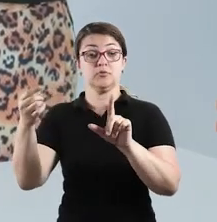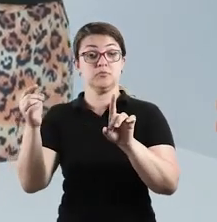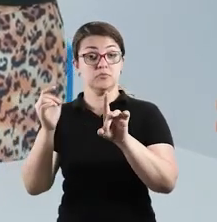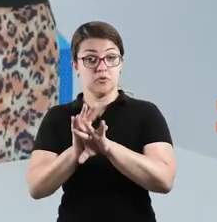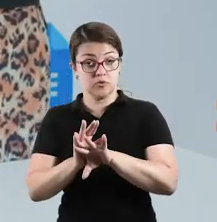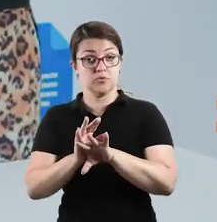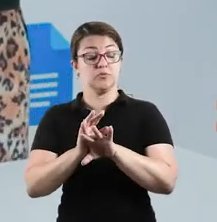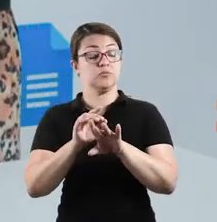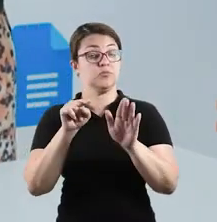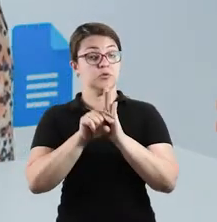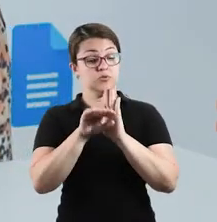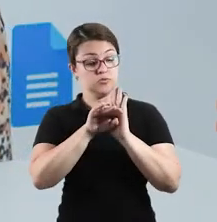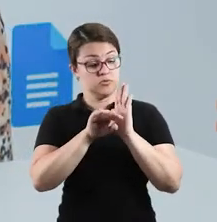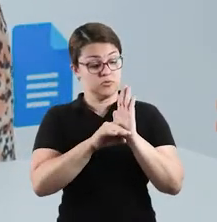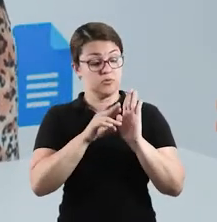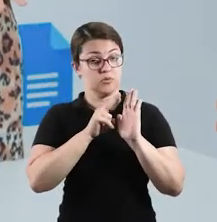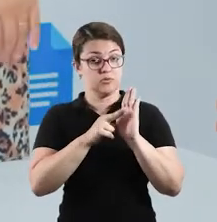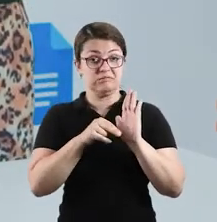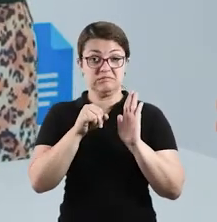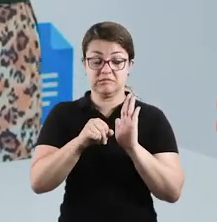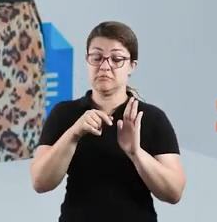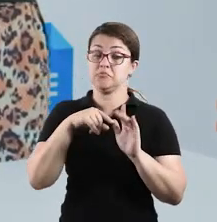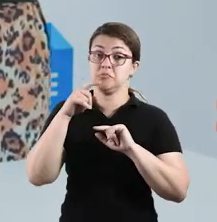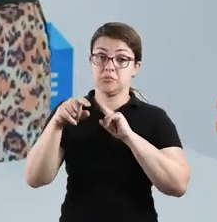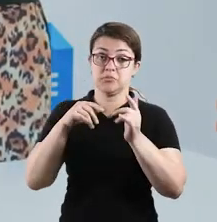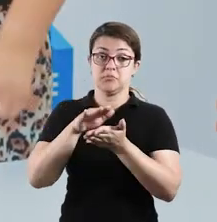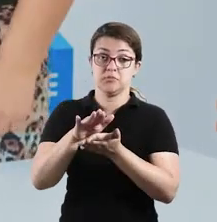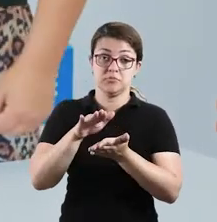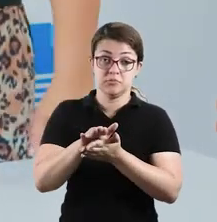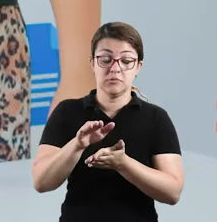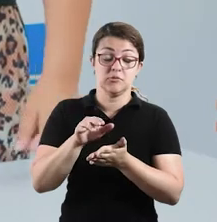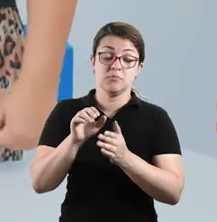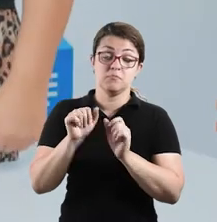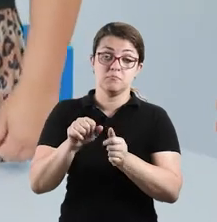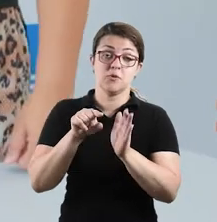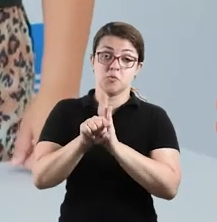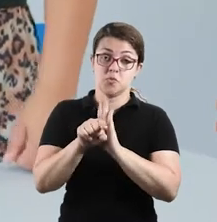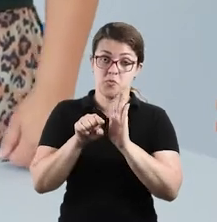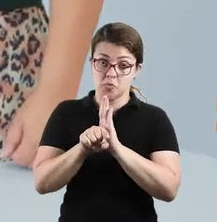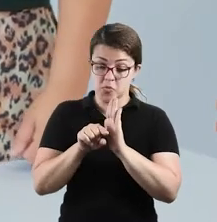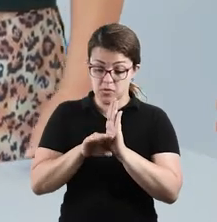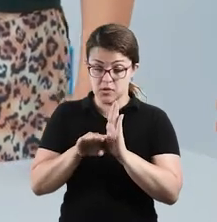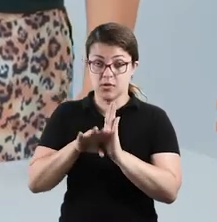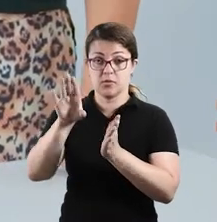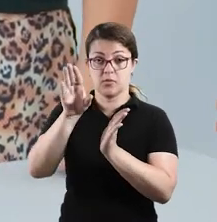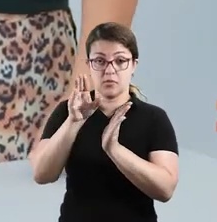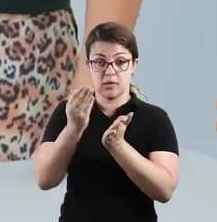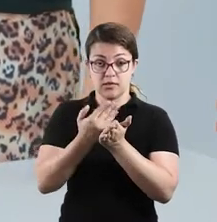você vai responder. Se você não tiver como imprimir, você copia e responde no seu caderno, tá bom?